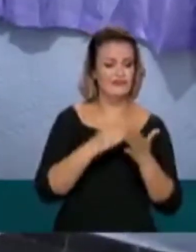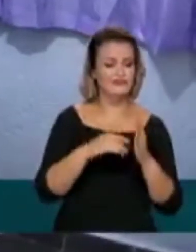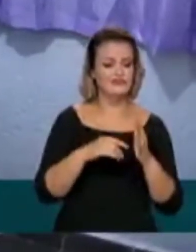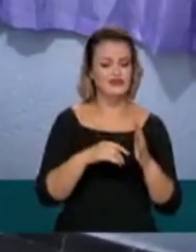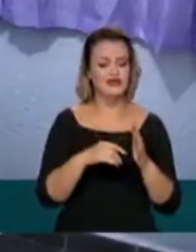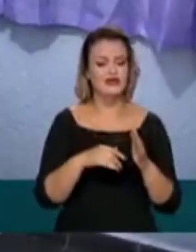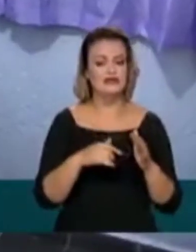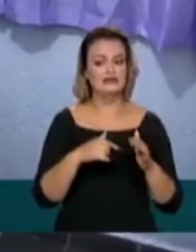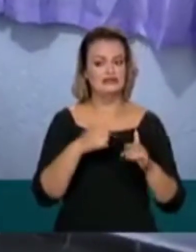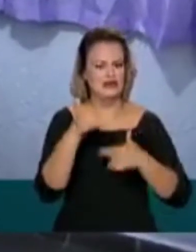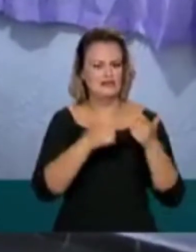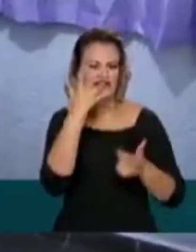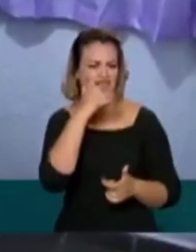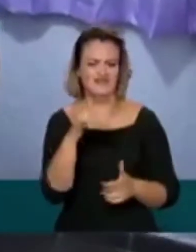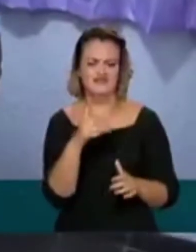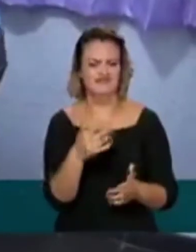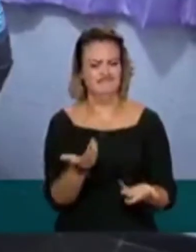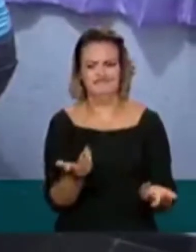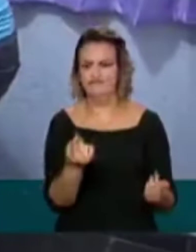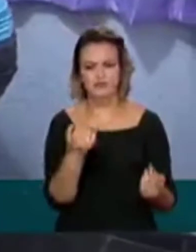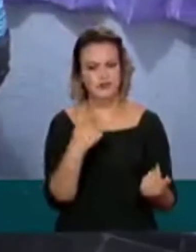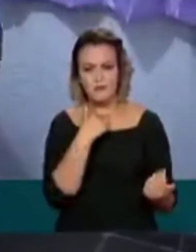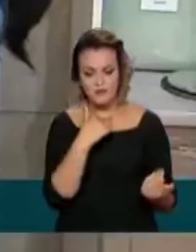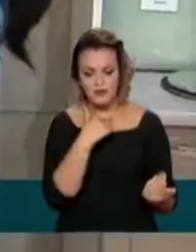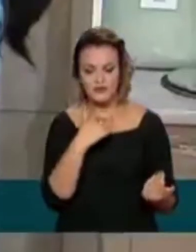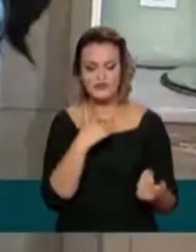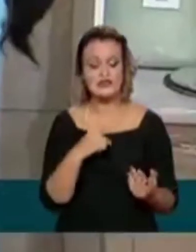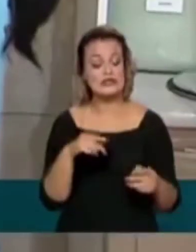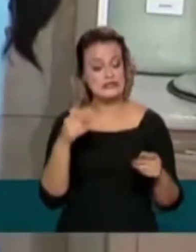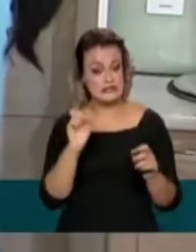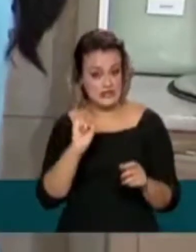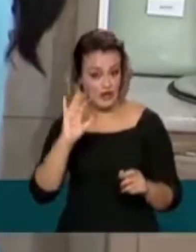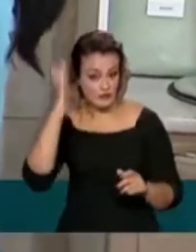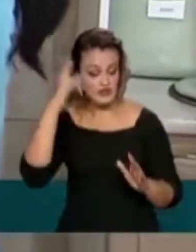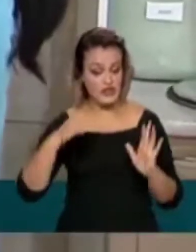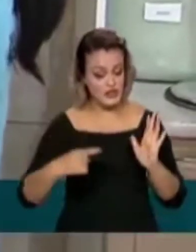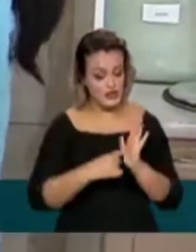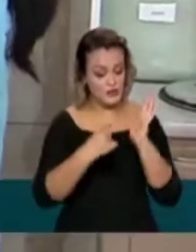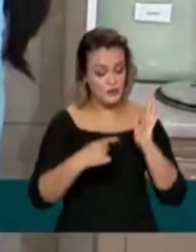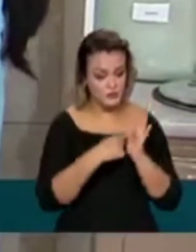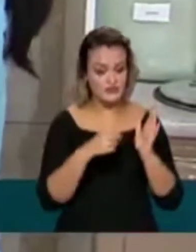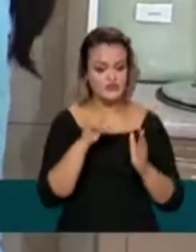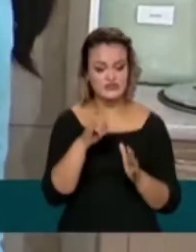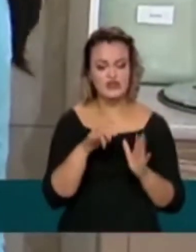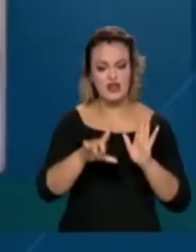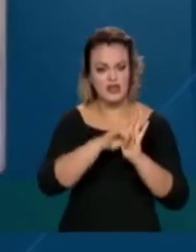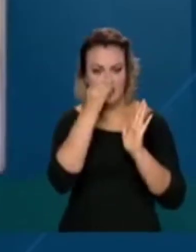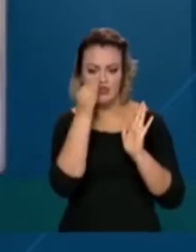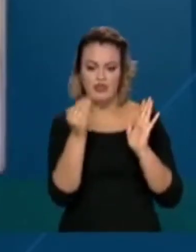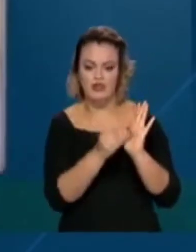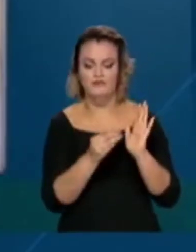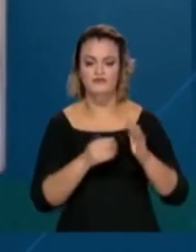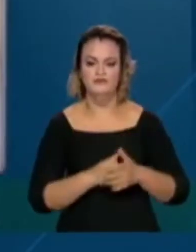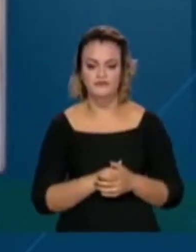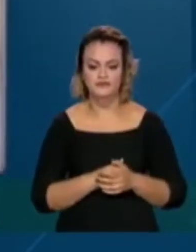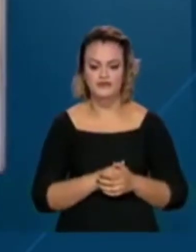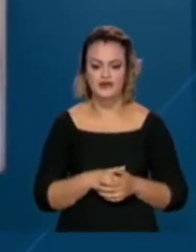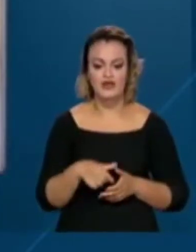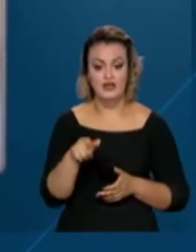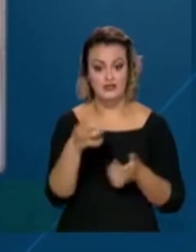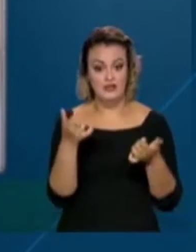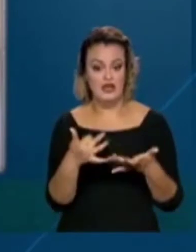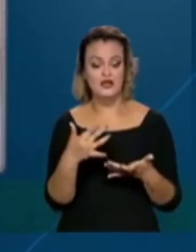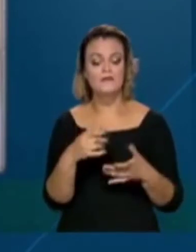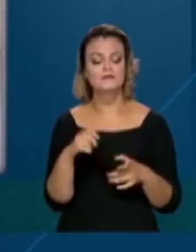trabalho infantil doméstico, além de estimular denúncias sobre o descumprimento da lei. Nós queremos fazer valer